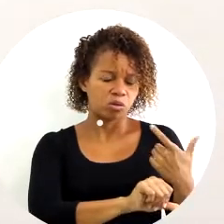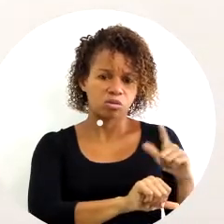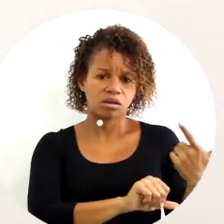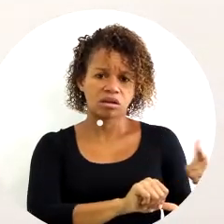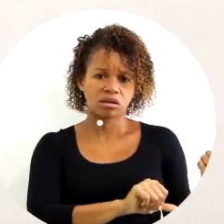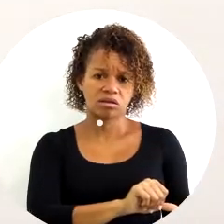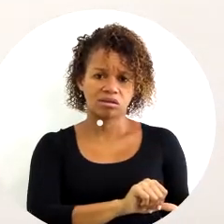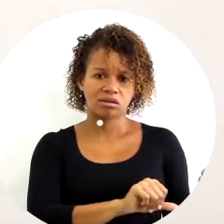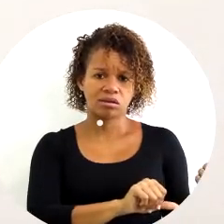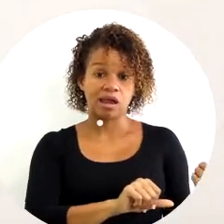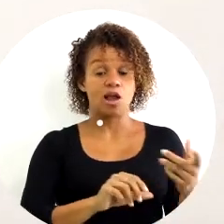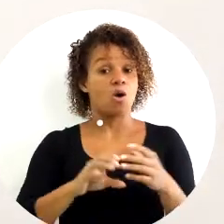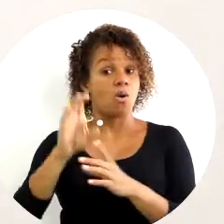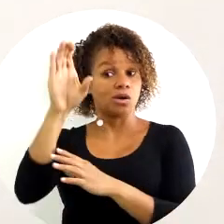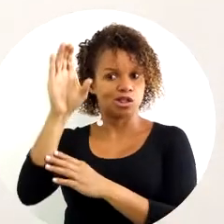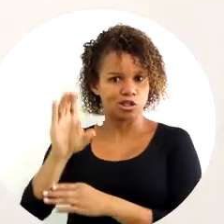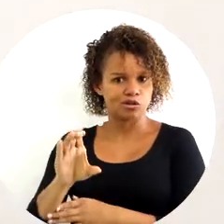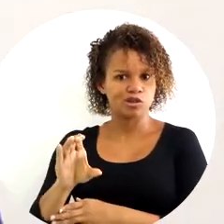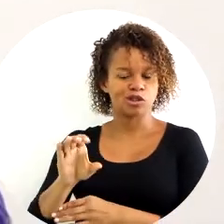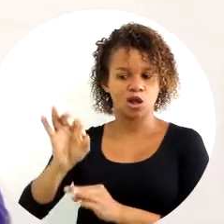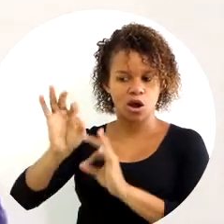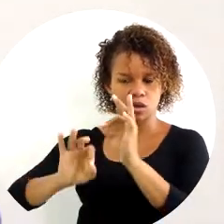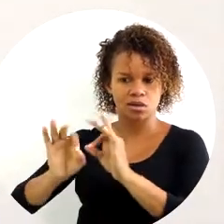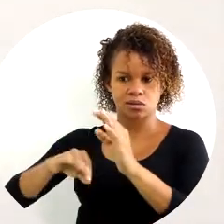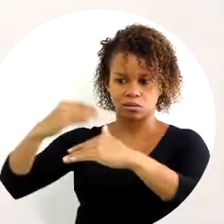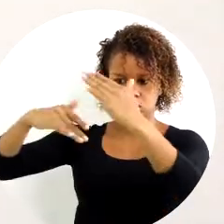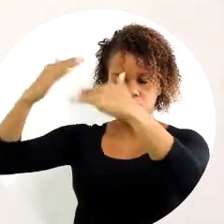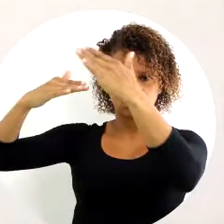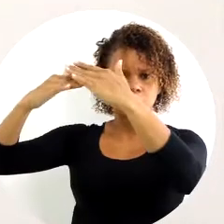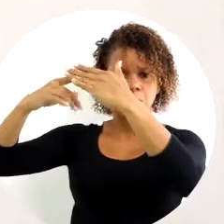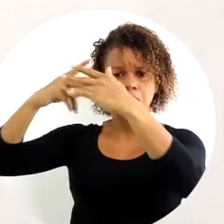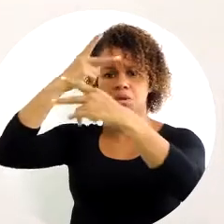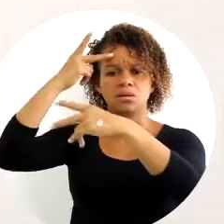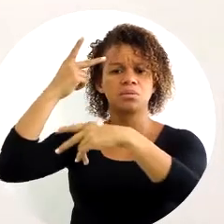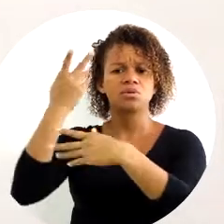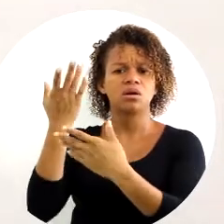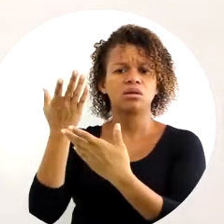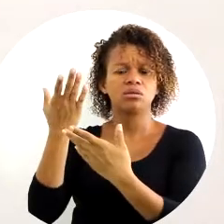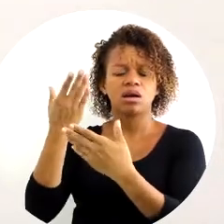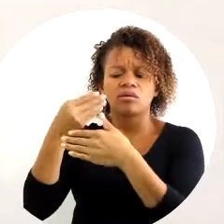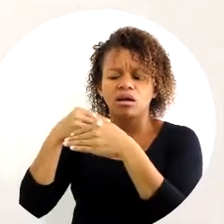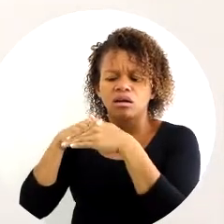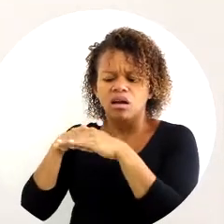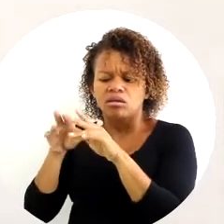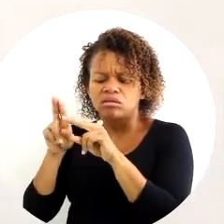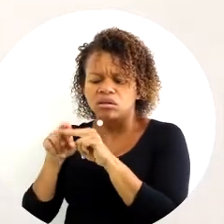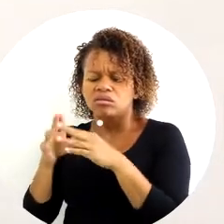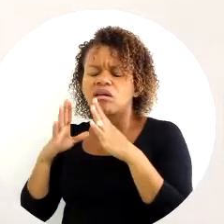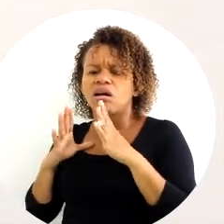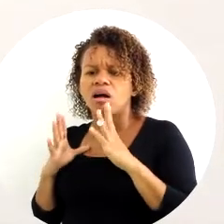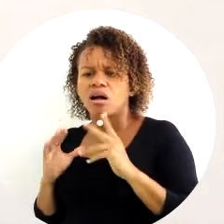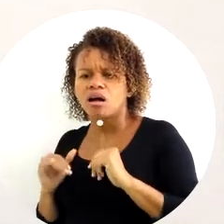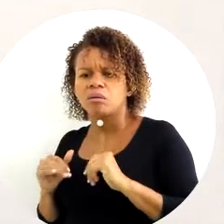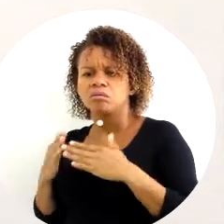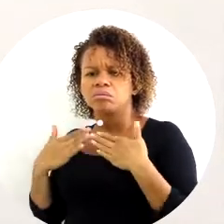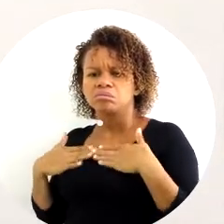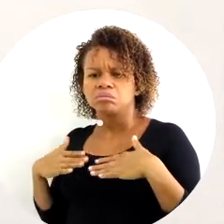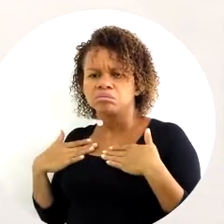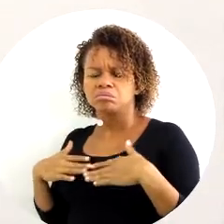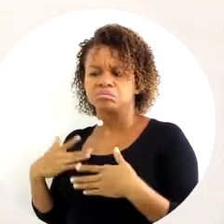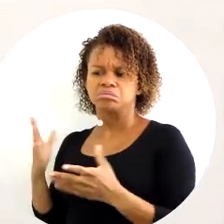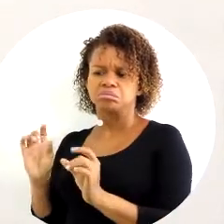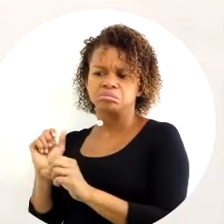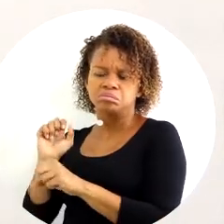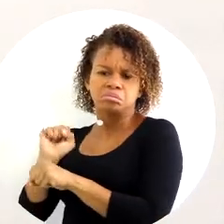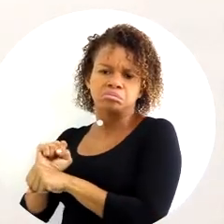organizacionais. O indivíduo, a organização quer crescer, mas o indivíduo, ele quer ficar no lugar dele, quer ficar tranquilo, quer estabilidade,